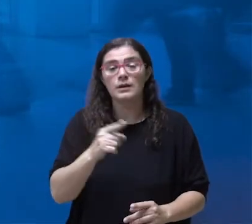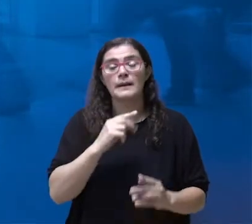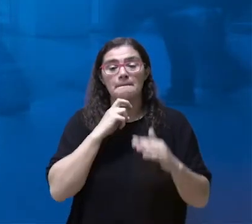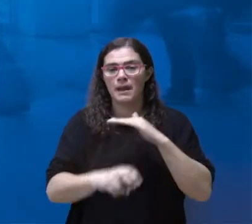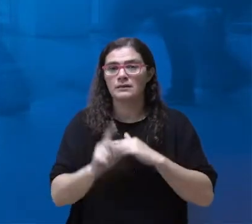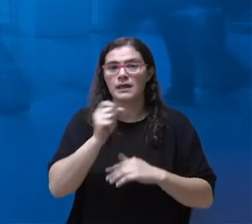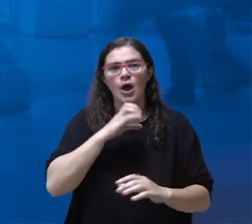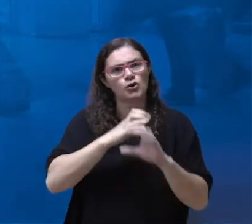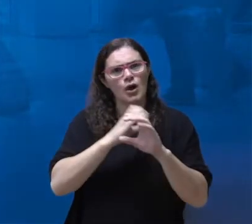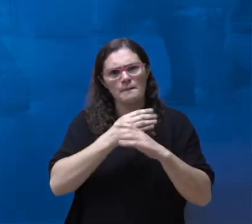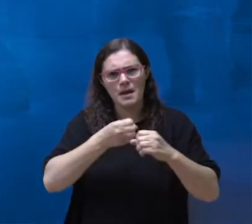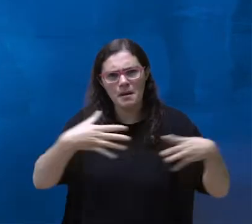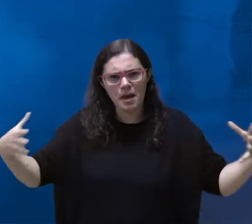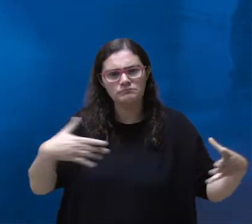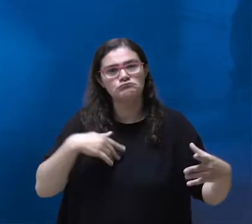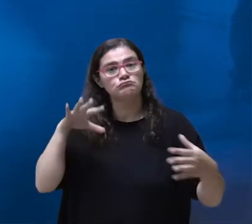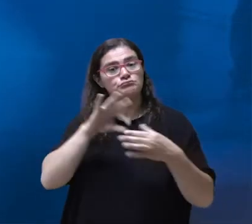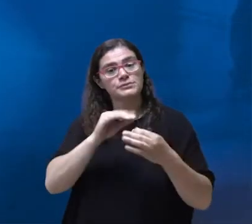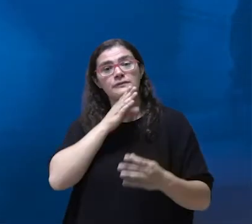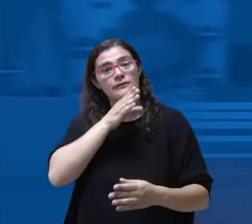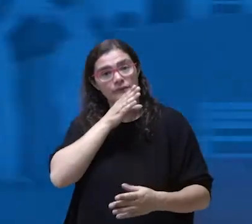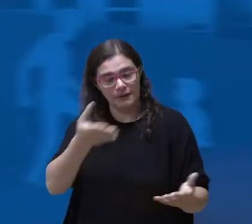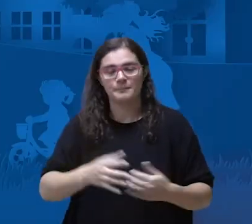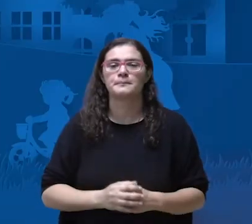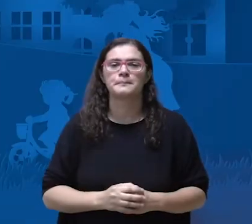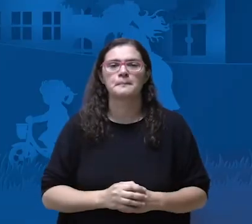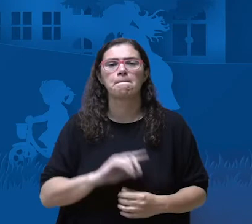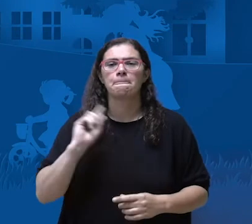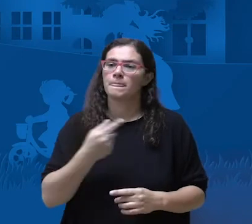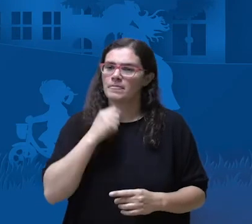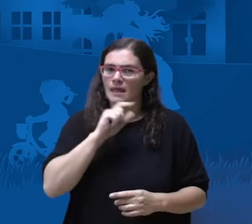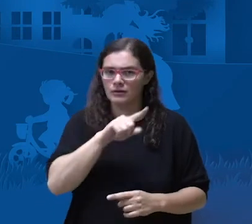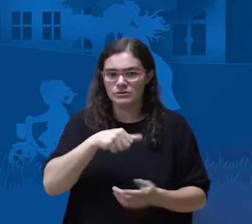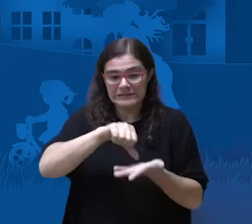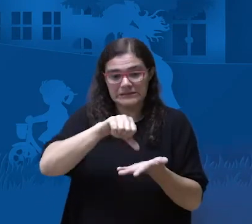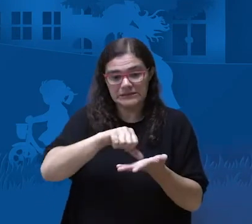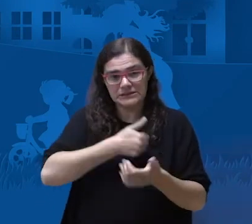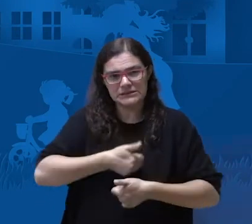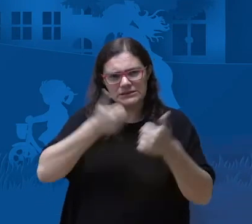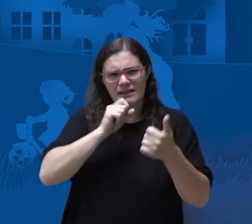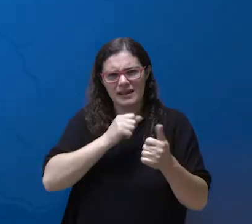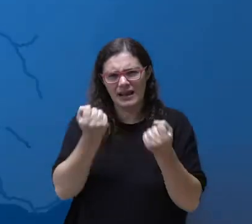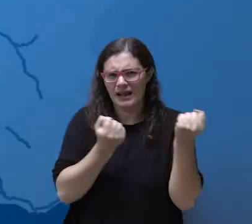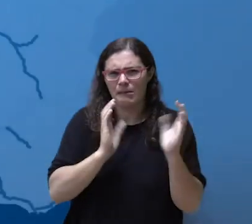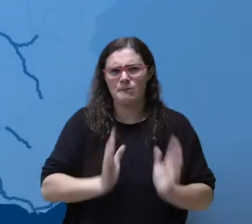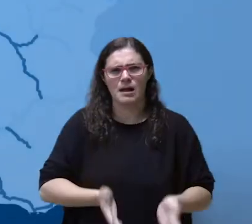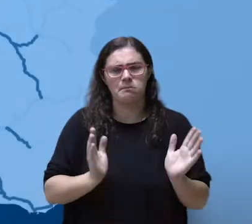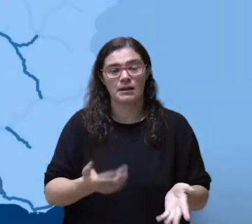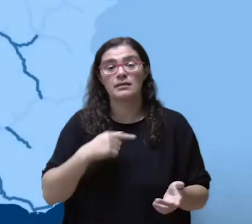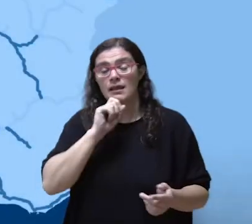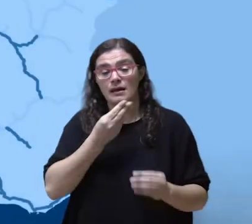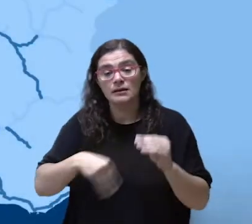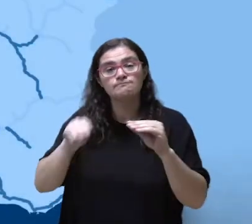aumento da oferta de autocarros, ambos ligados à ferrovia. Assim, poderemos libertar o centro das cidades da circulação automóvel. Para